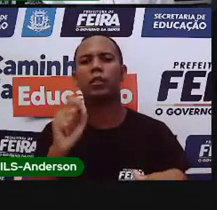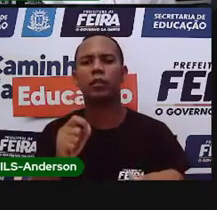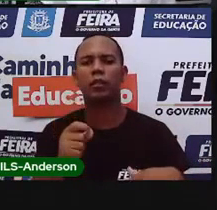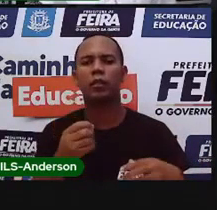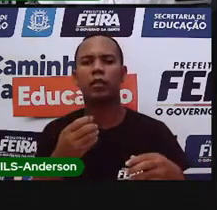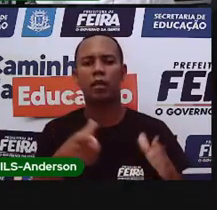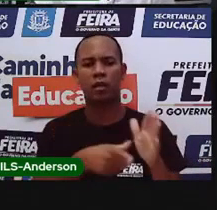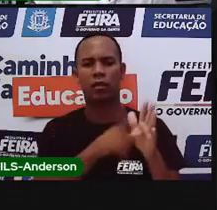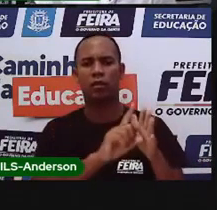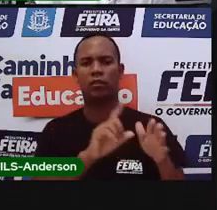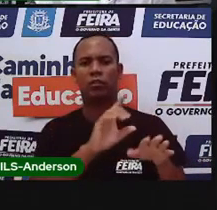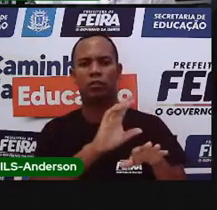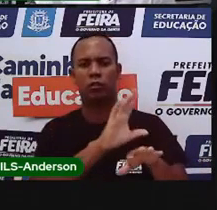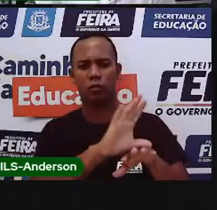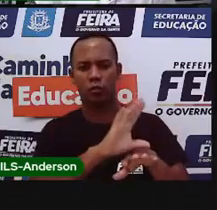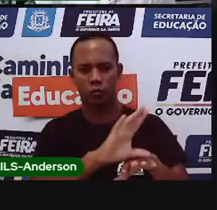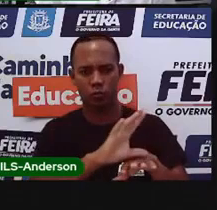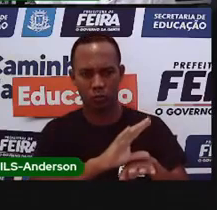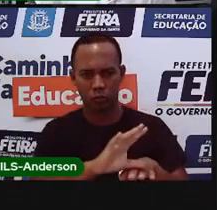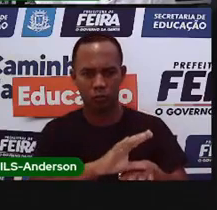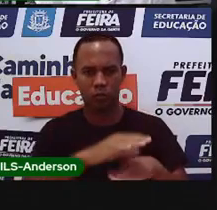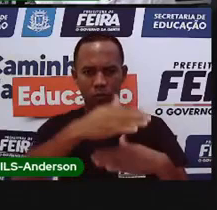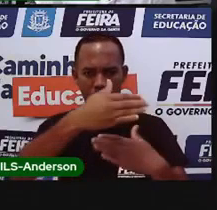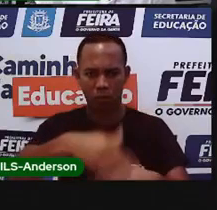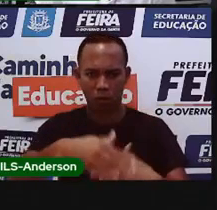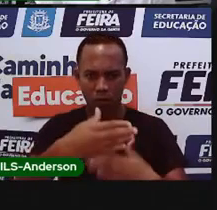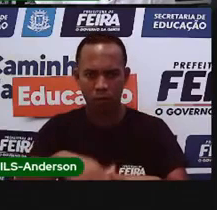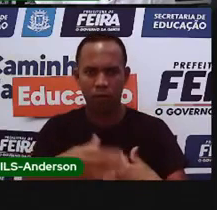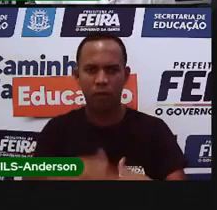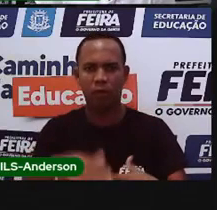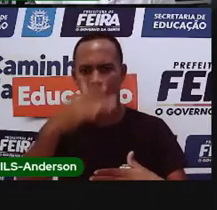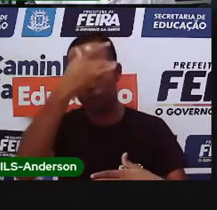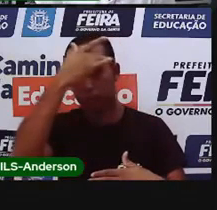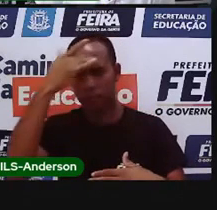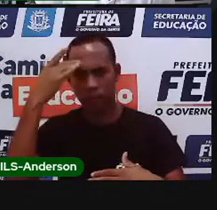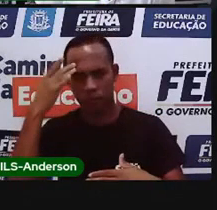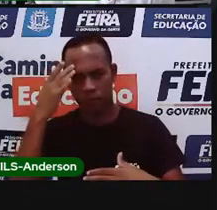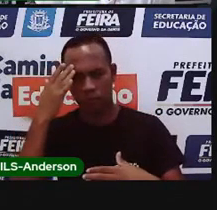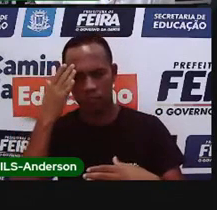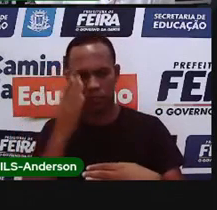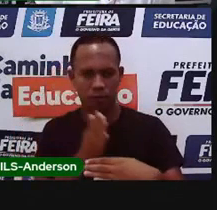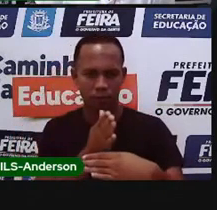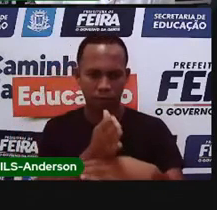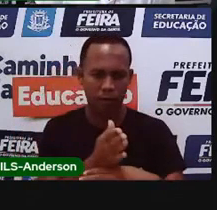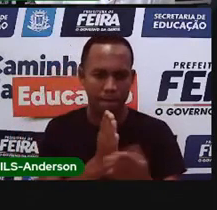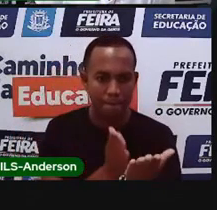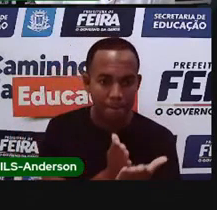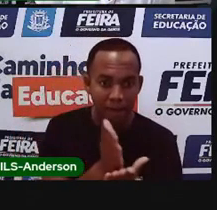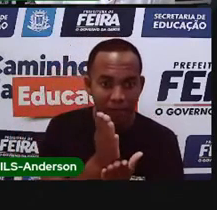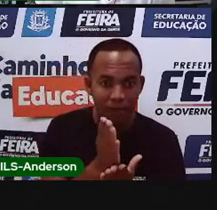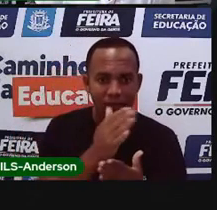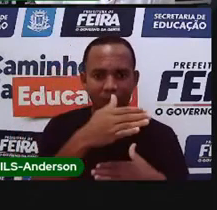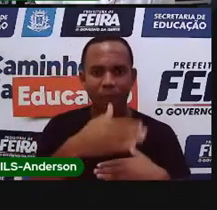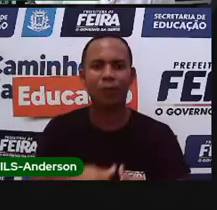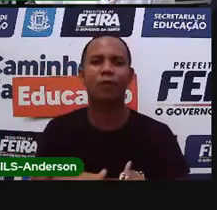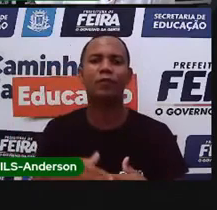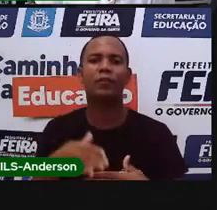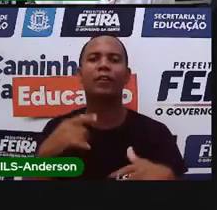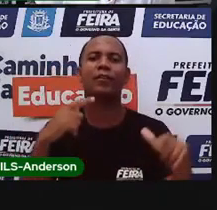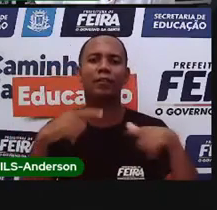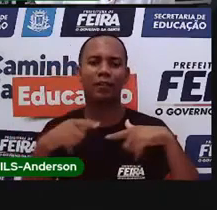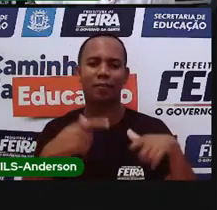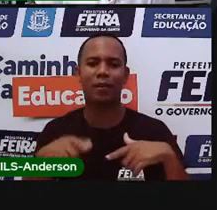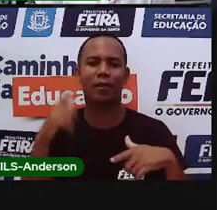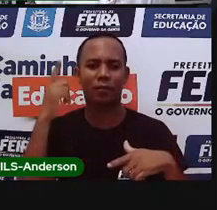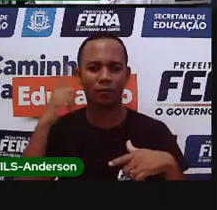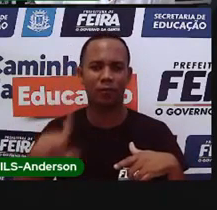contratadas através de concursos, quando fazem uma prova e as pessoas que tiverem uma nota mais elevada ocupam